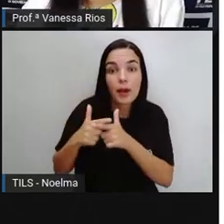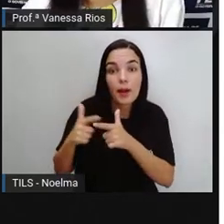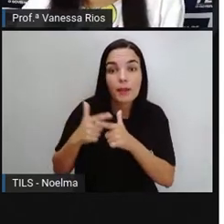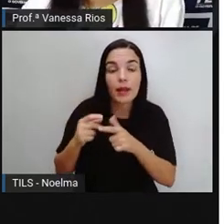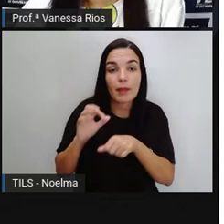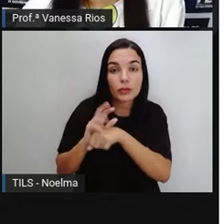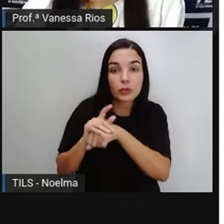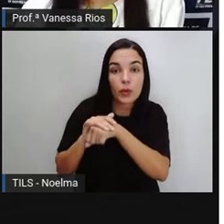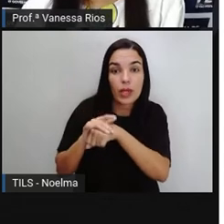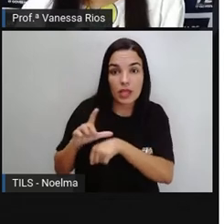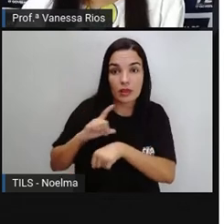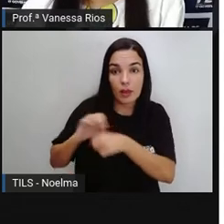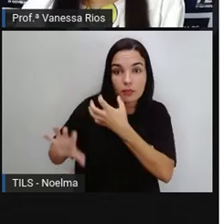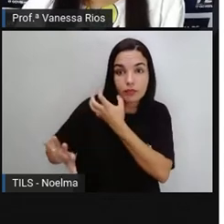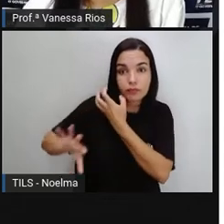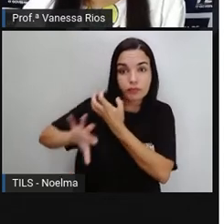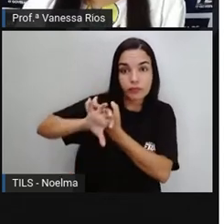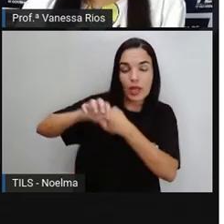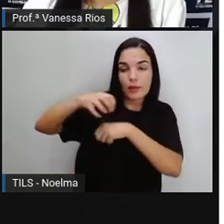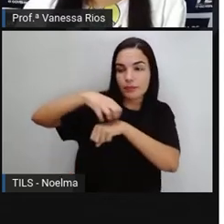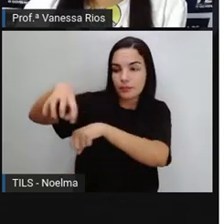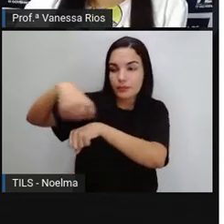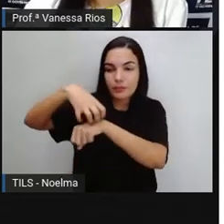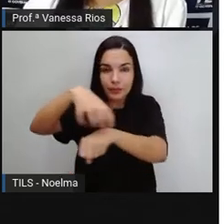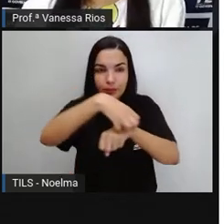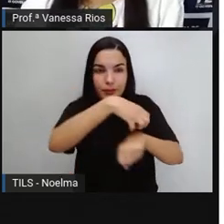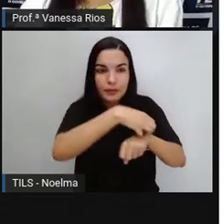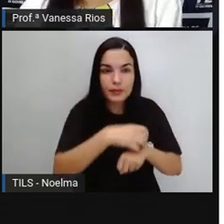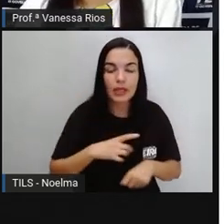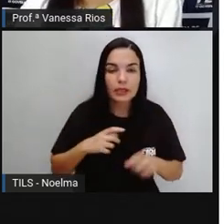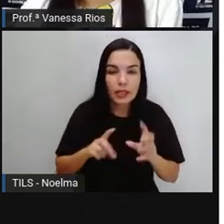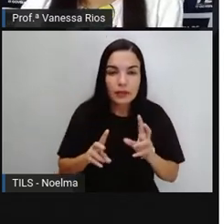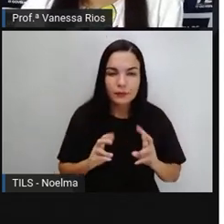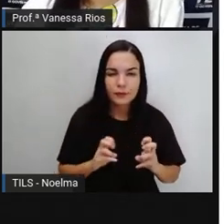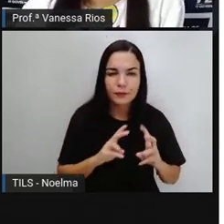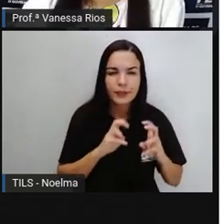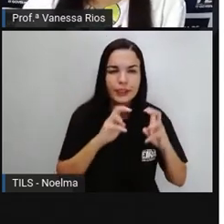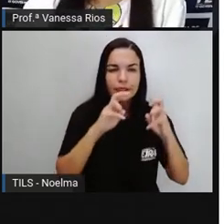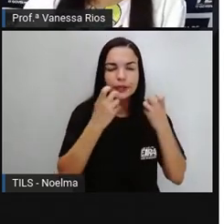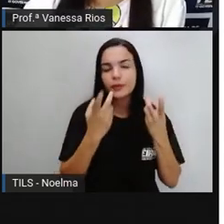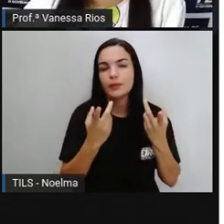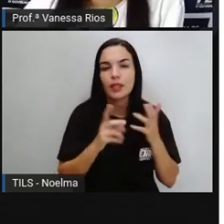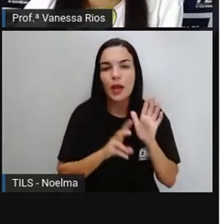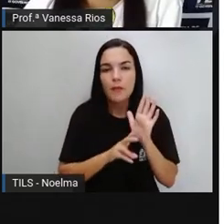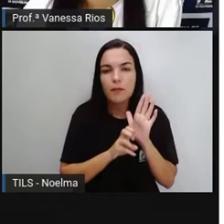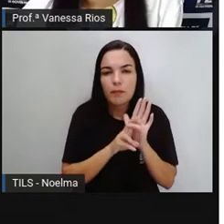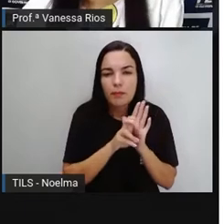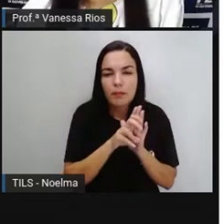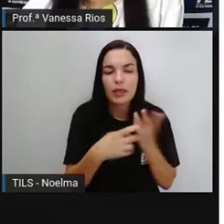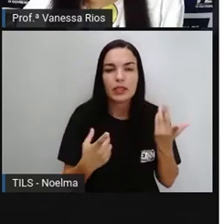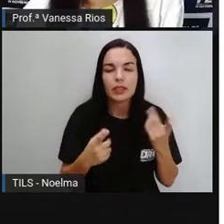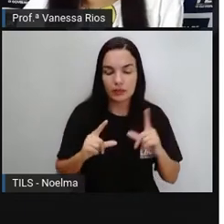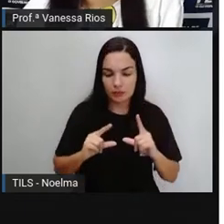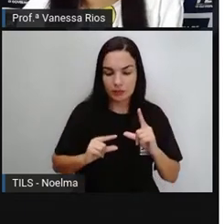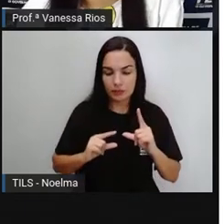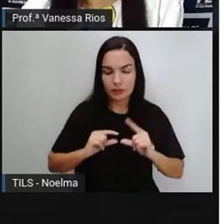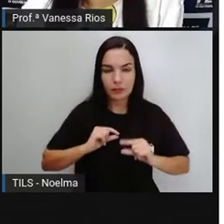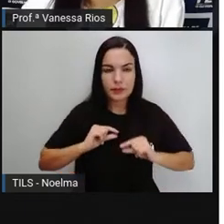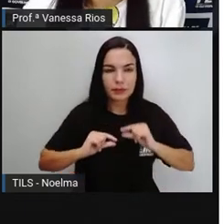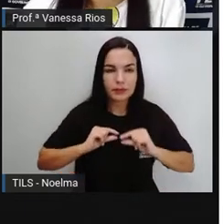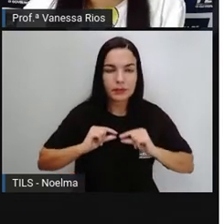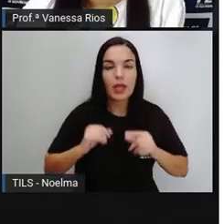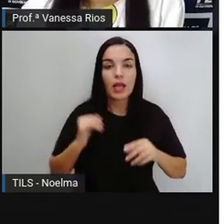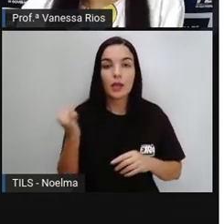doenças transmitidas por alimentos são bactérias, são vírus, né? Às vezes fungos. É importante a gente